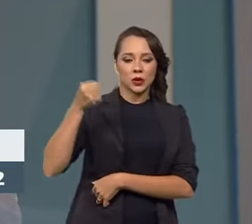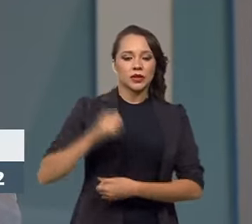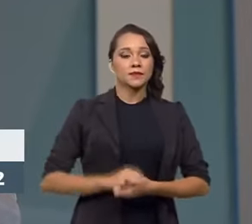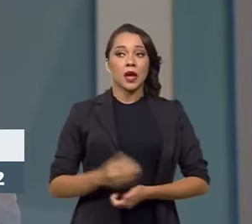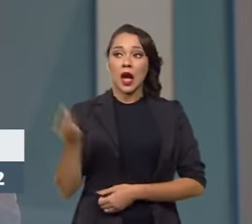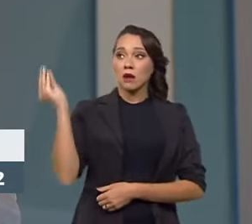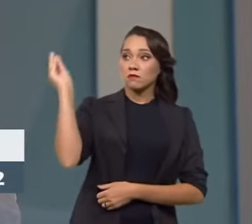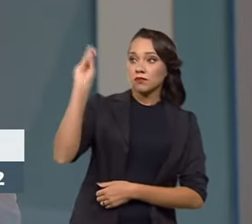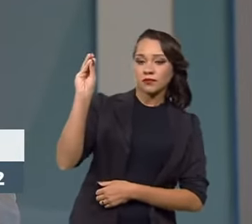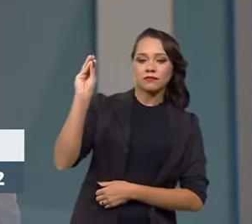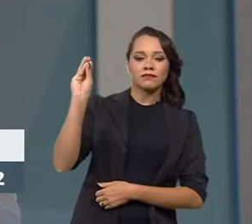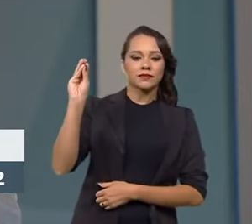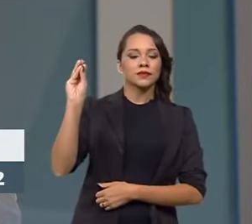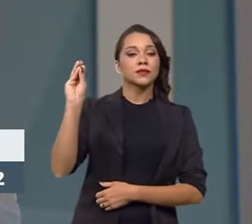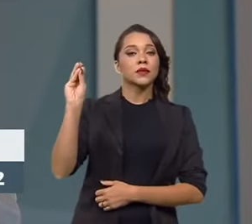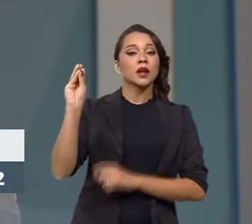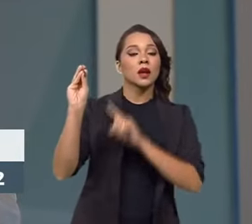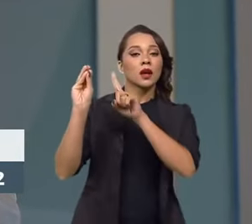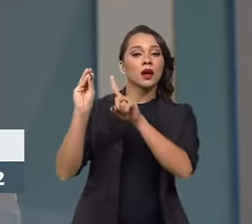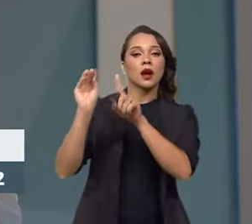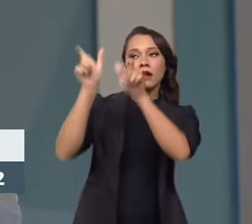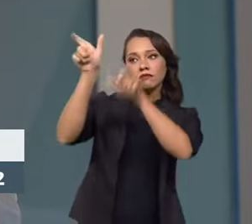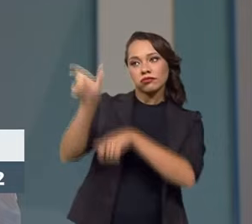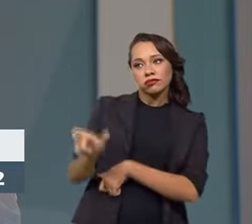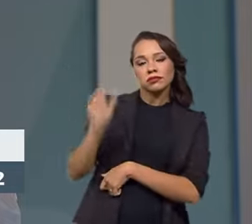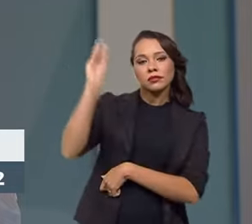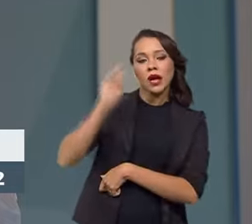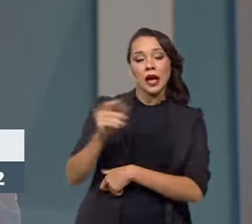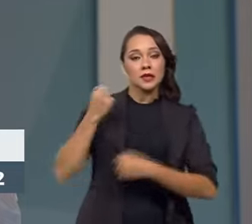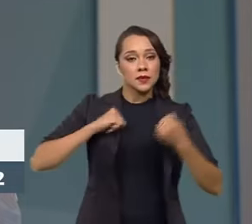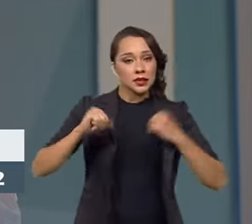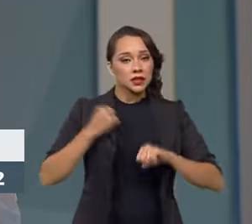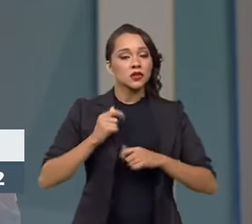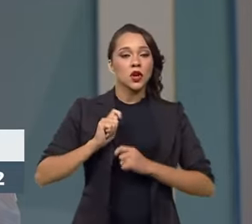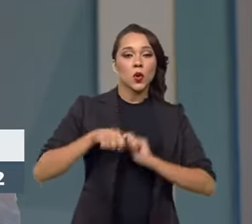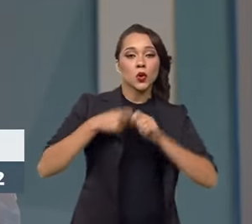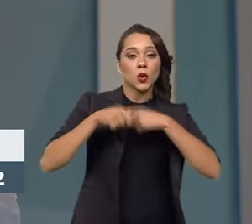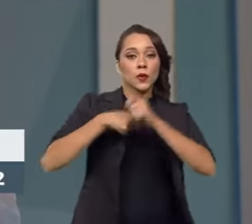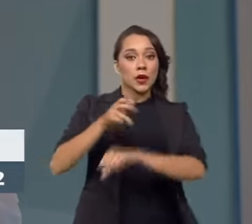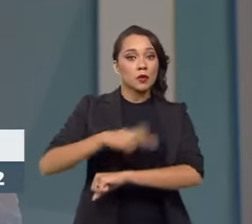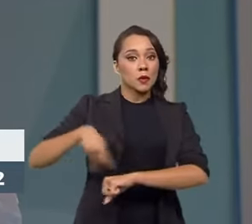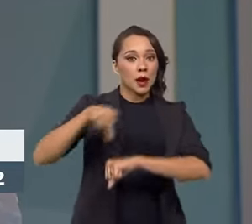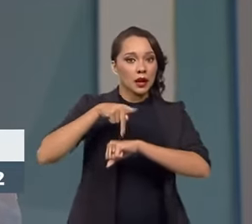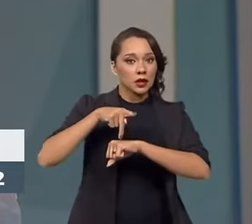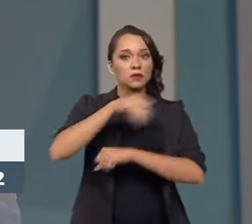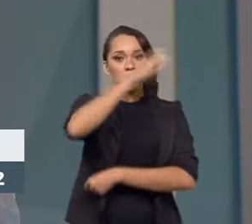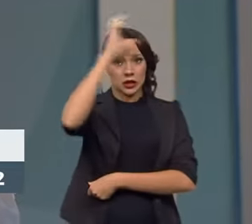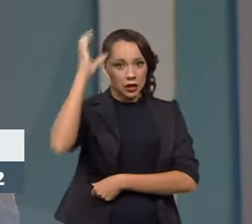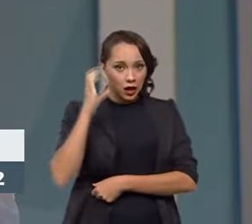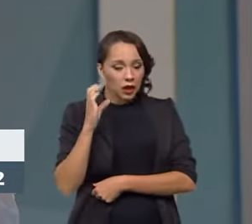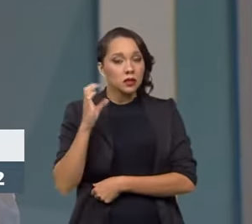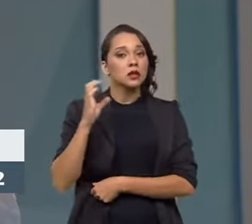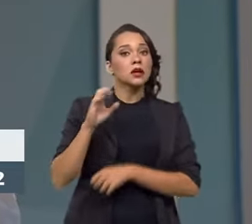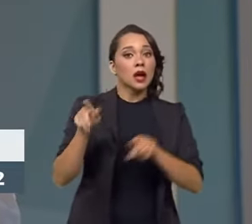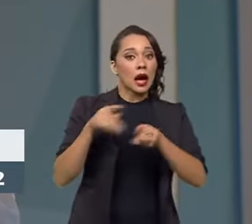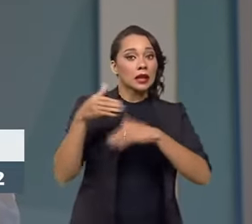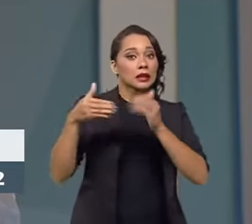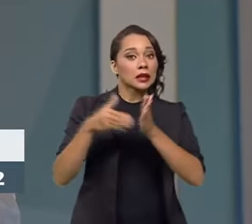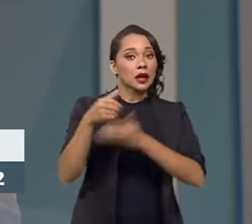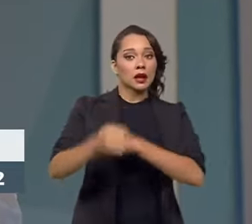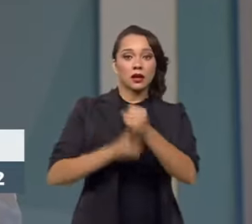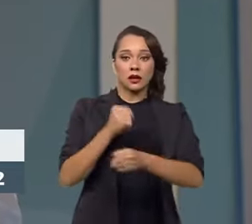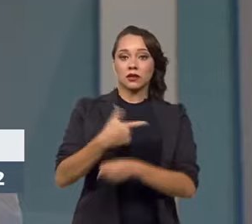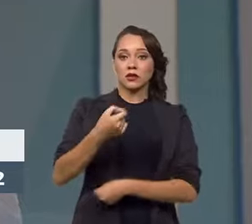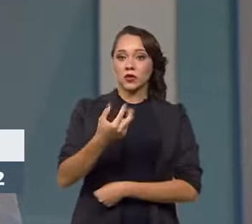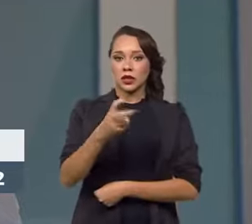etiquetagem dos refrigeradores. A nossa perspectiva é de uma economia para o país, para os consumidores brasileiros até 2035,